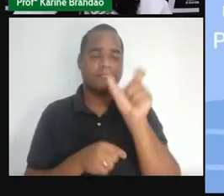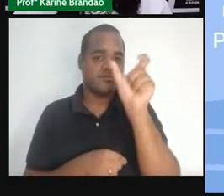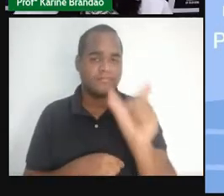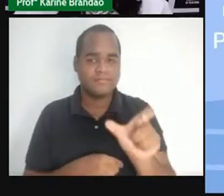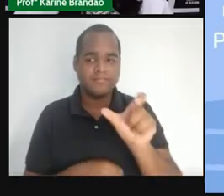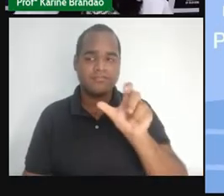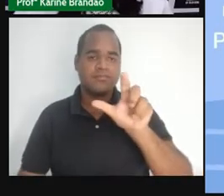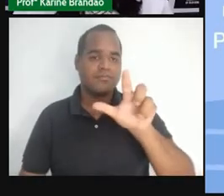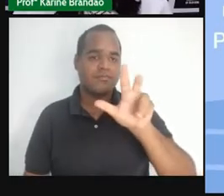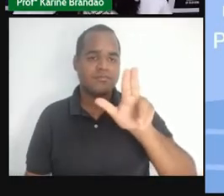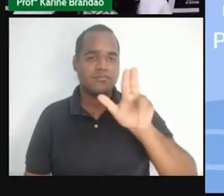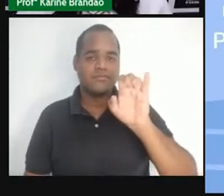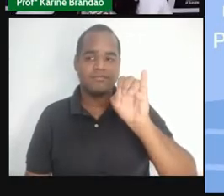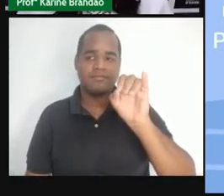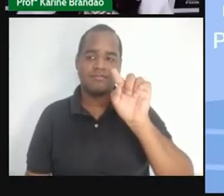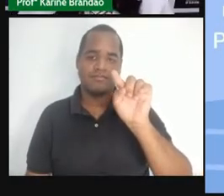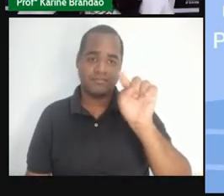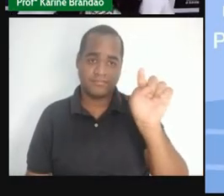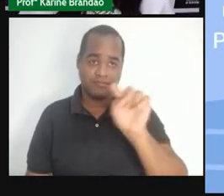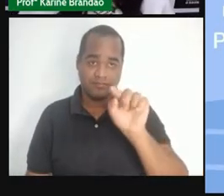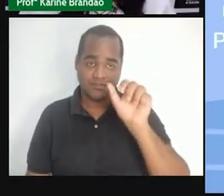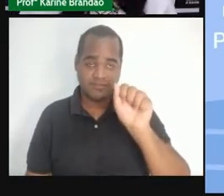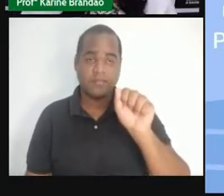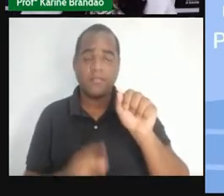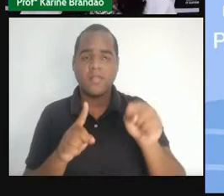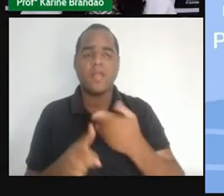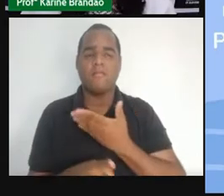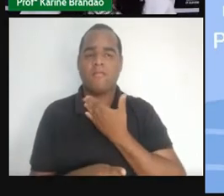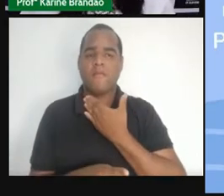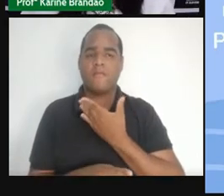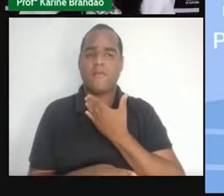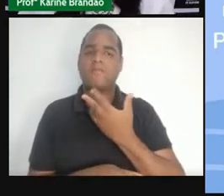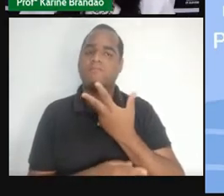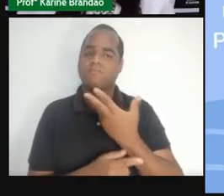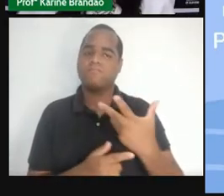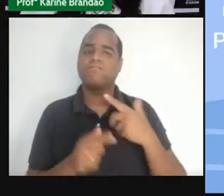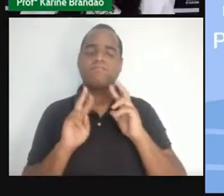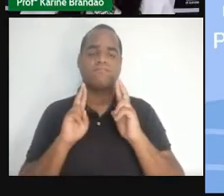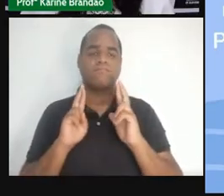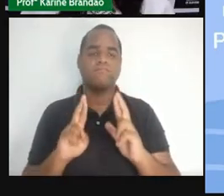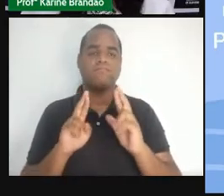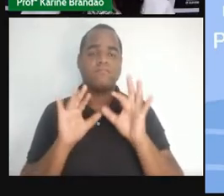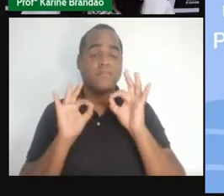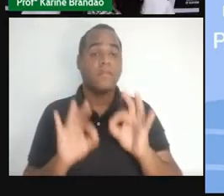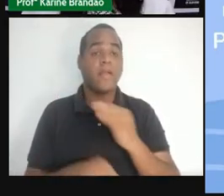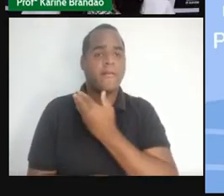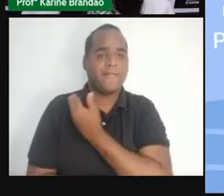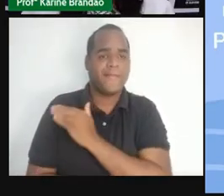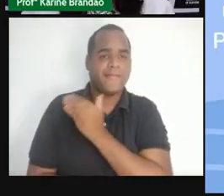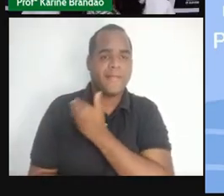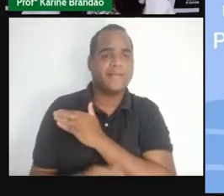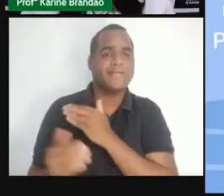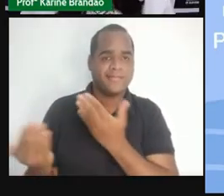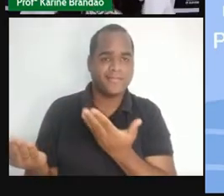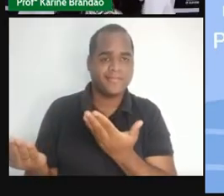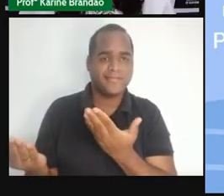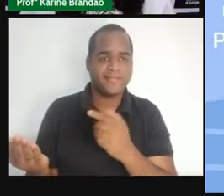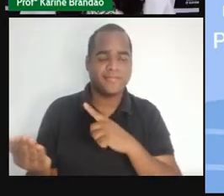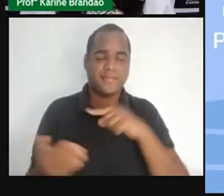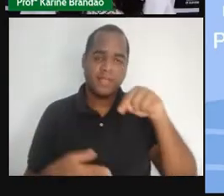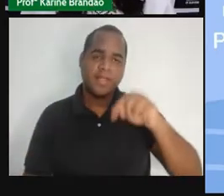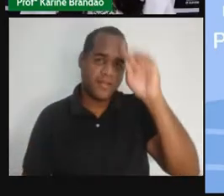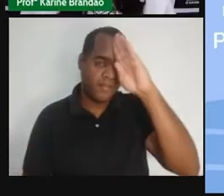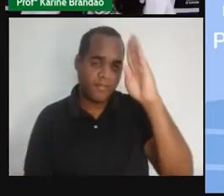Luísa Bairros, né? Foi uma das vozes mais respeitadas no combate à discriminação racial no Brasil e